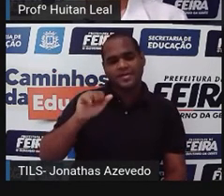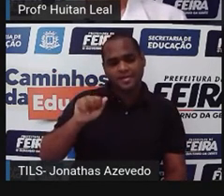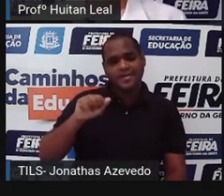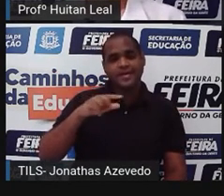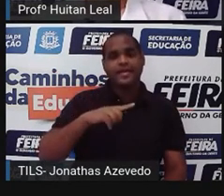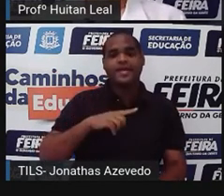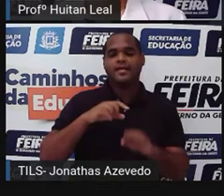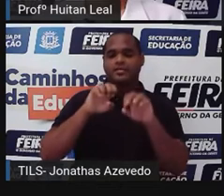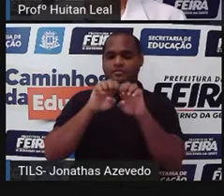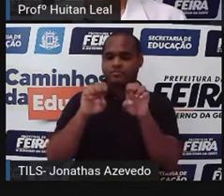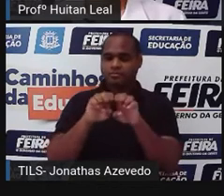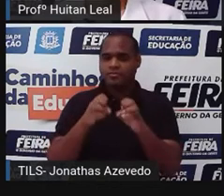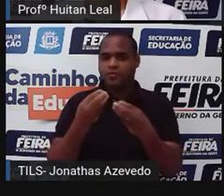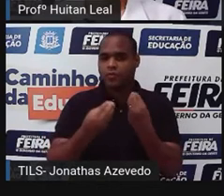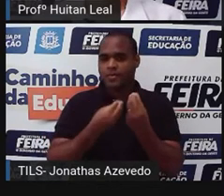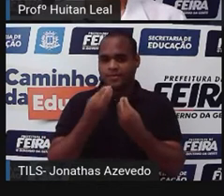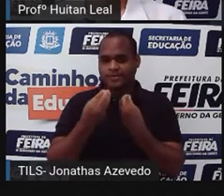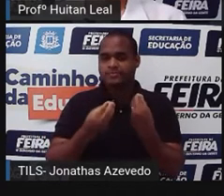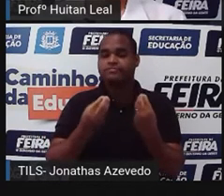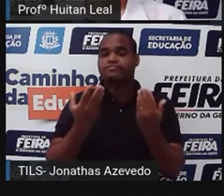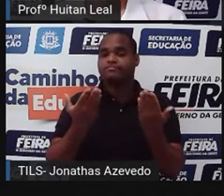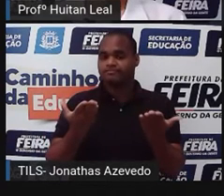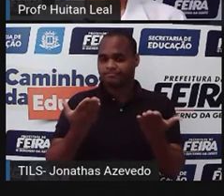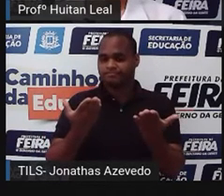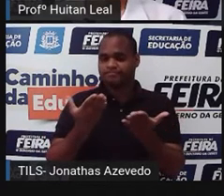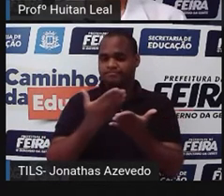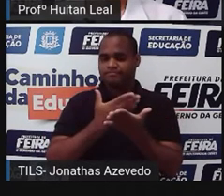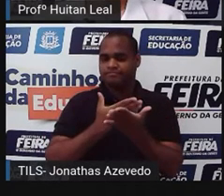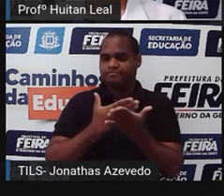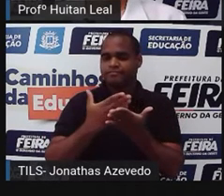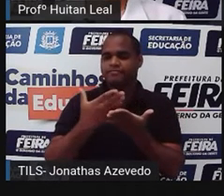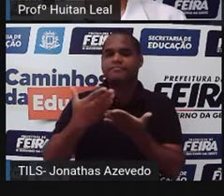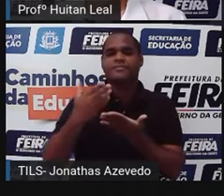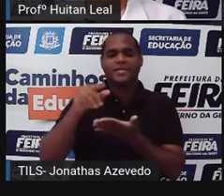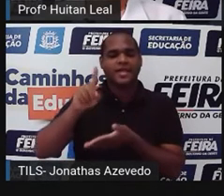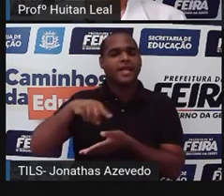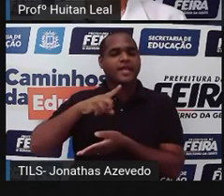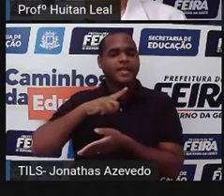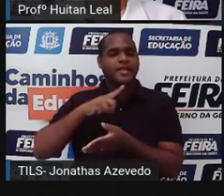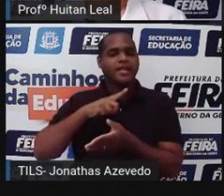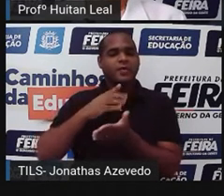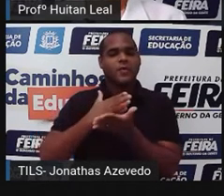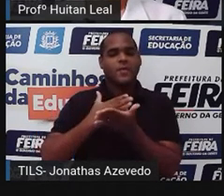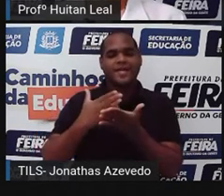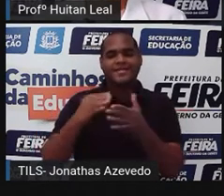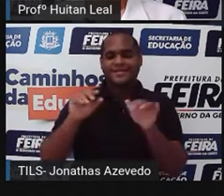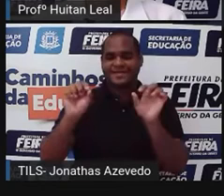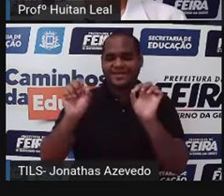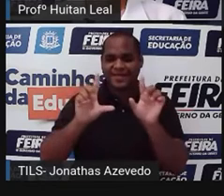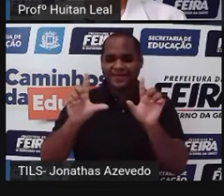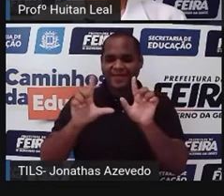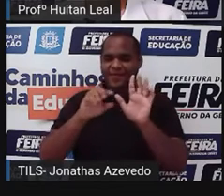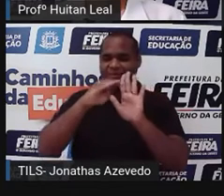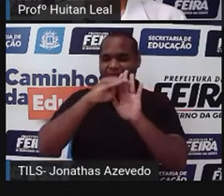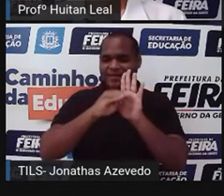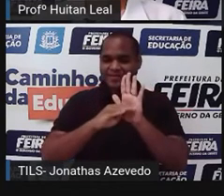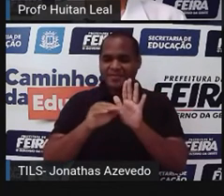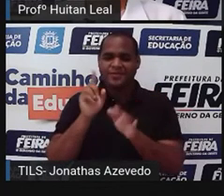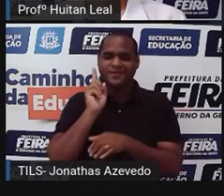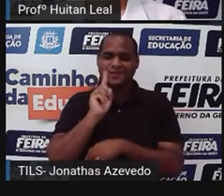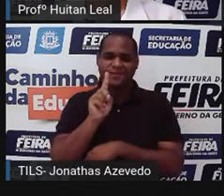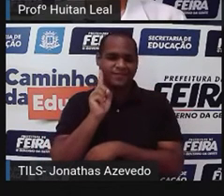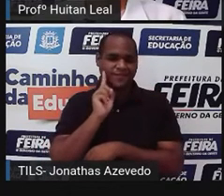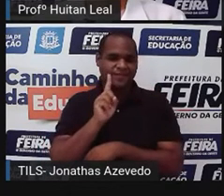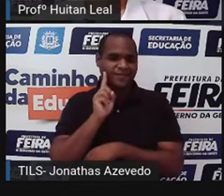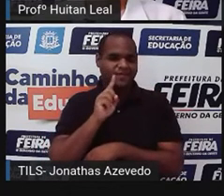funciona. Olha aí, Sônia Braga estreia série nos Estados Unidos. A atriz é com a estrela de